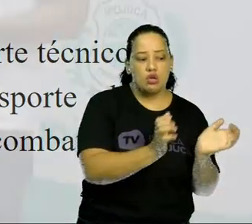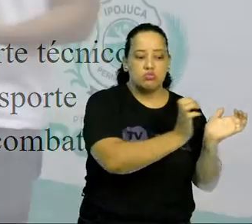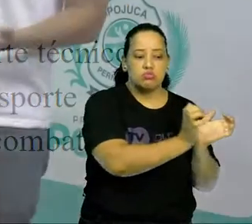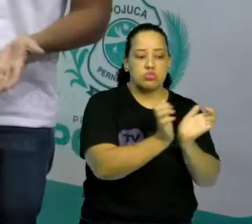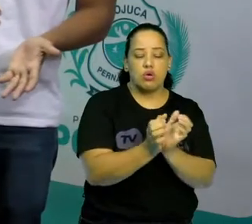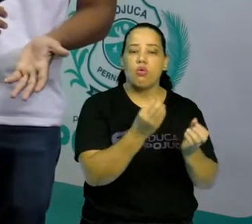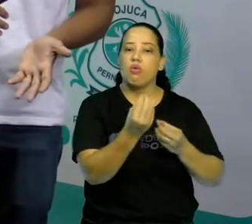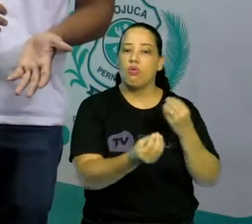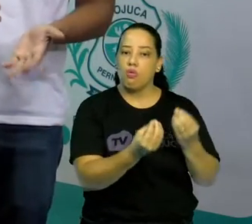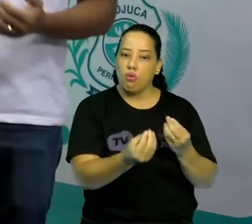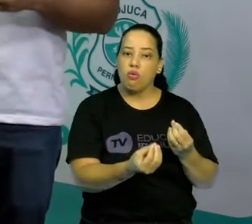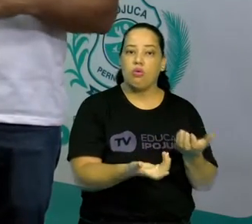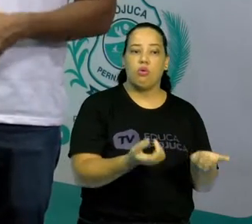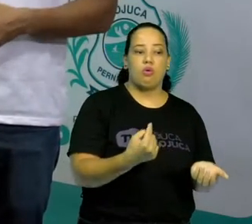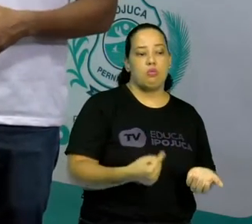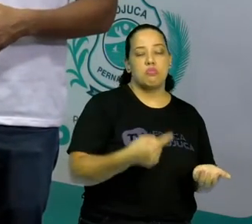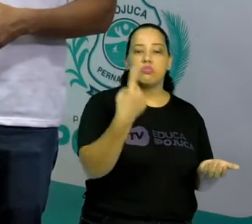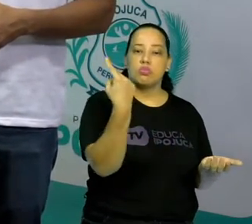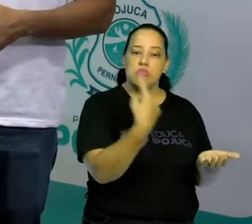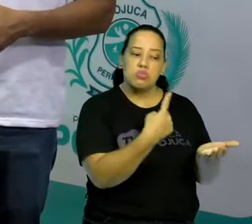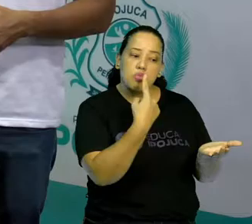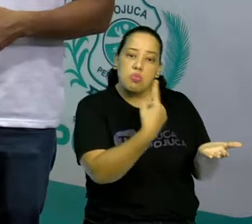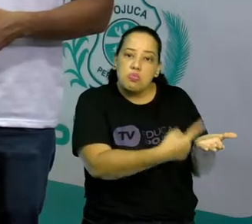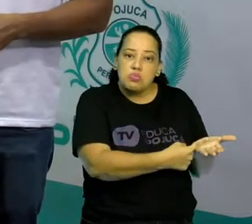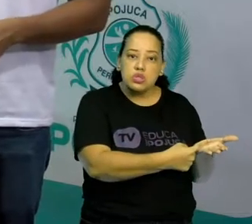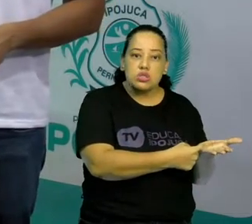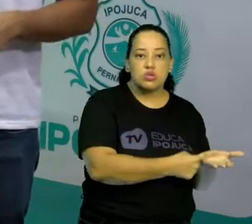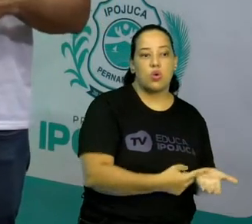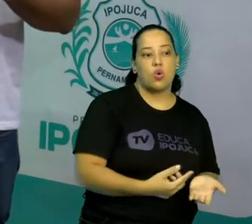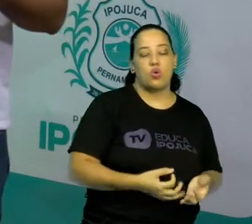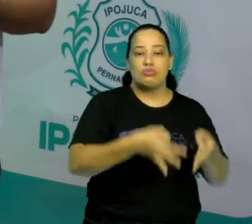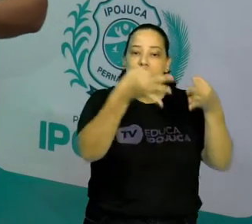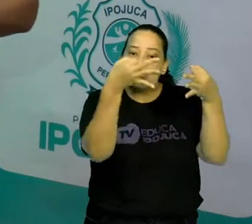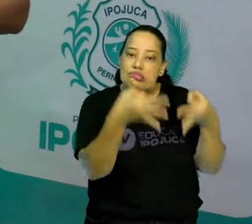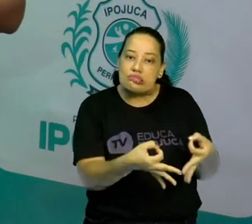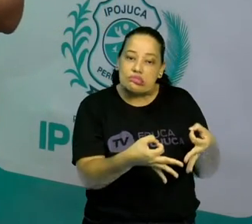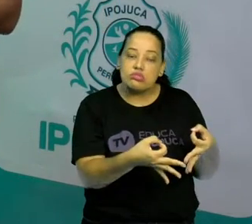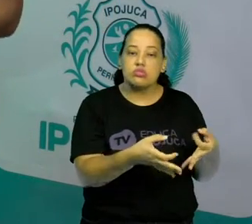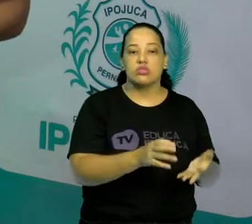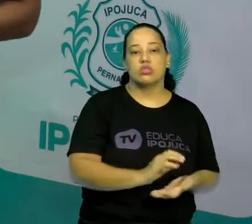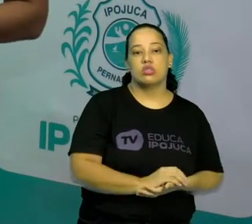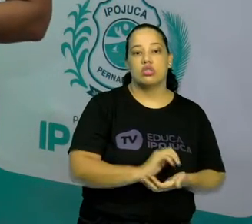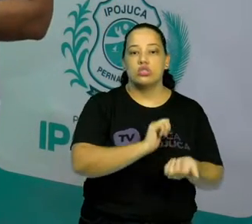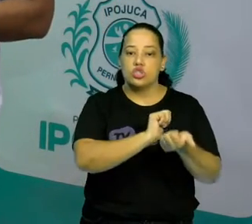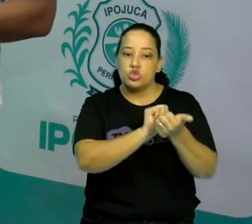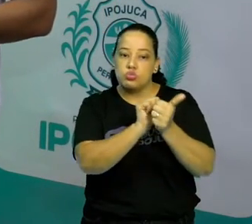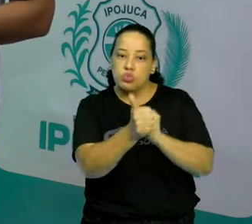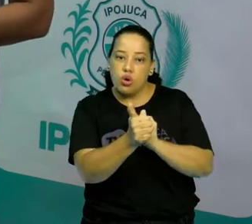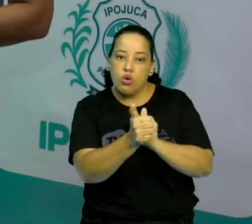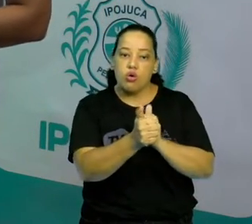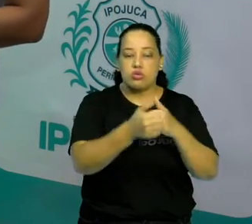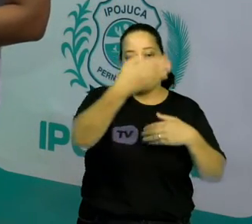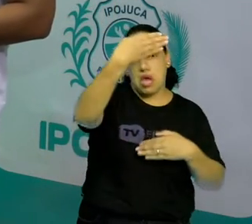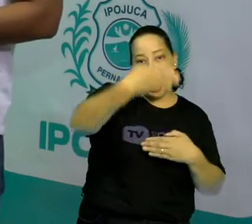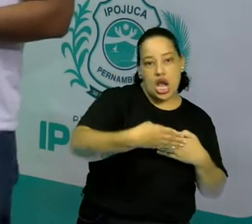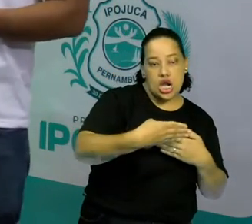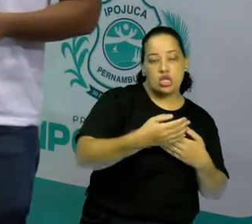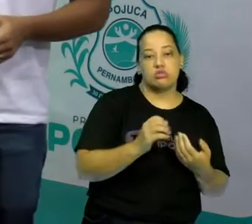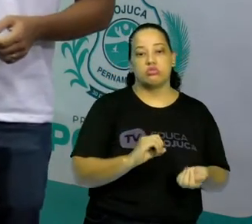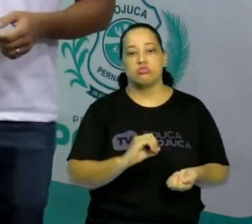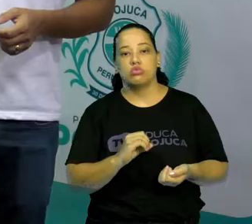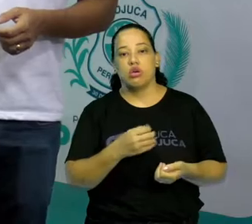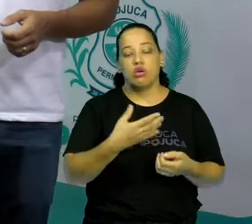de marca, precisão, técnico combinatório, esportes de rede e parede, esporte de